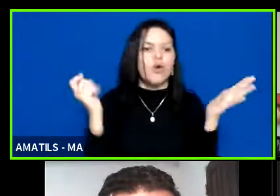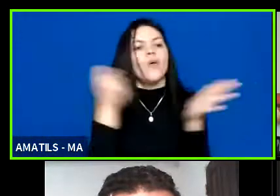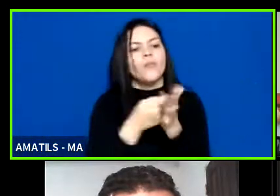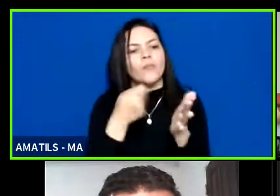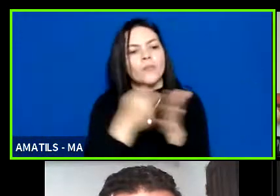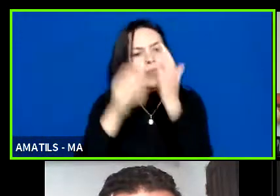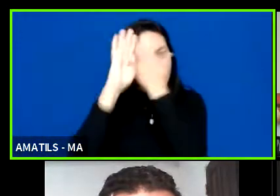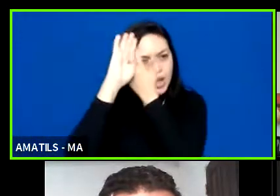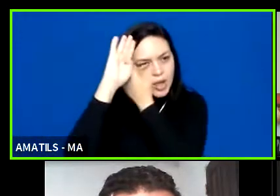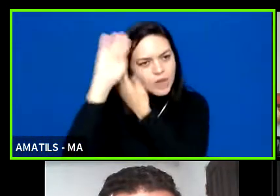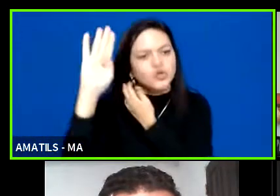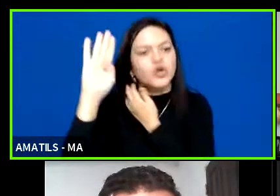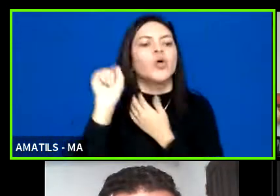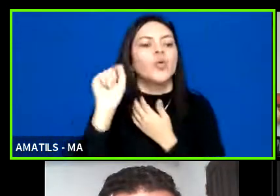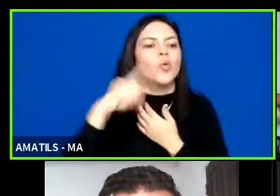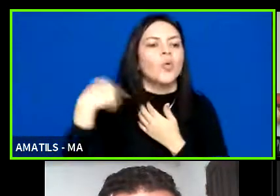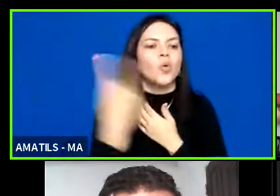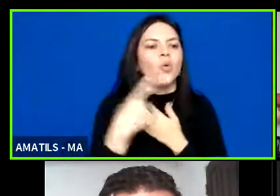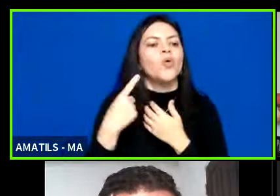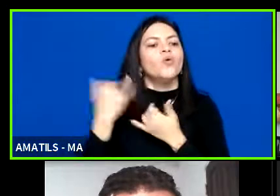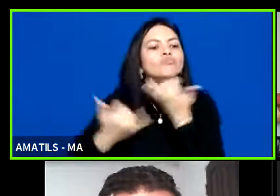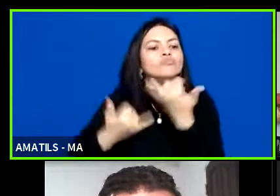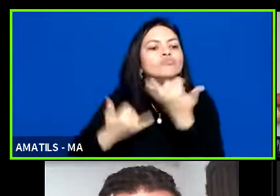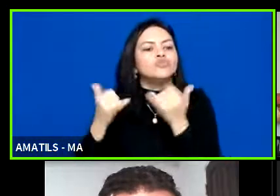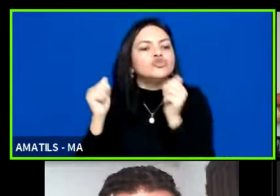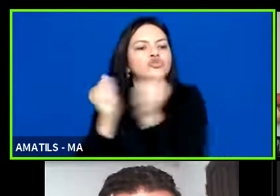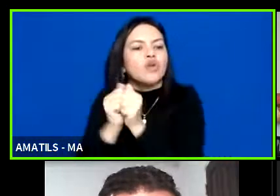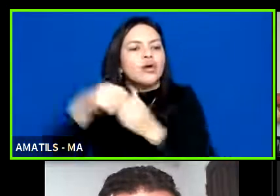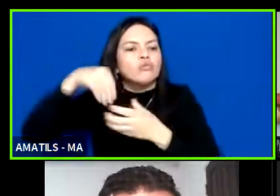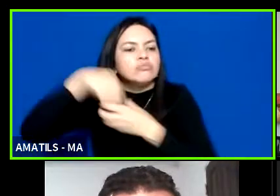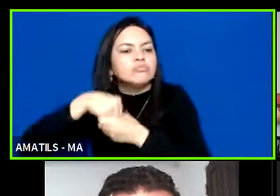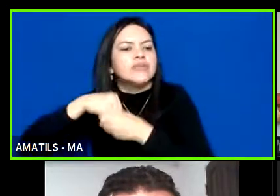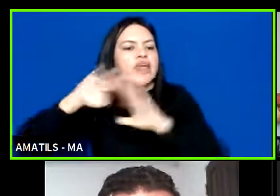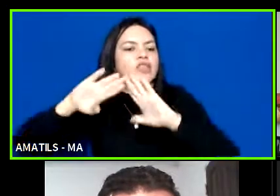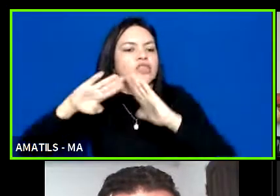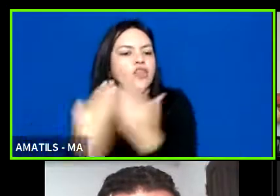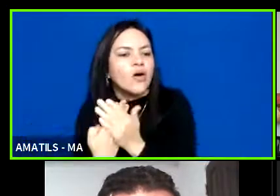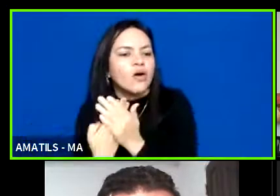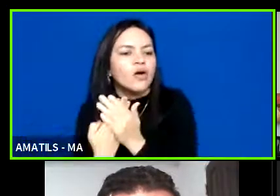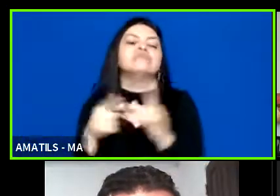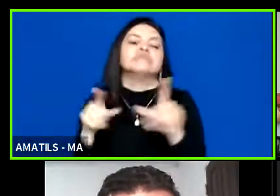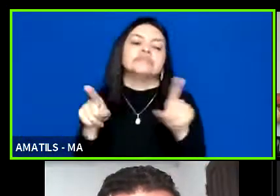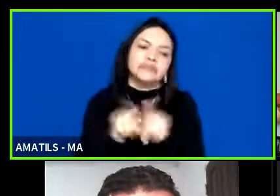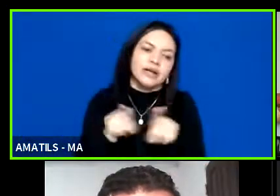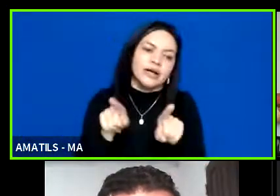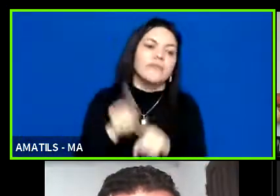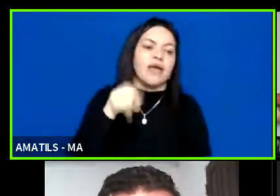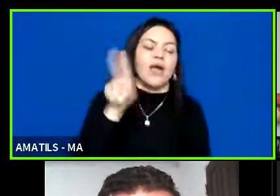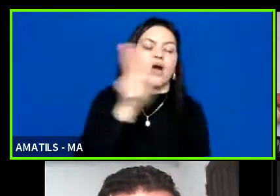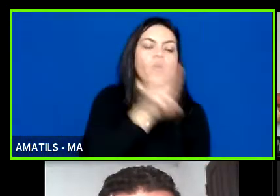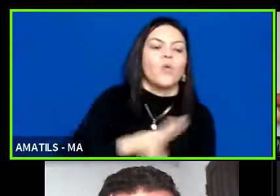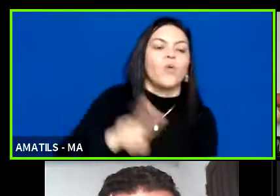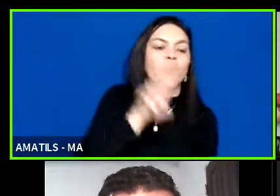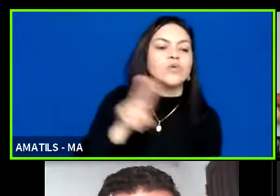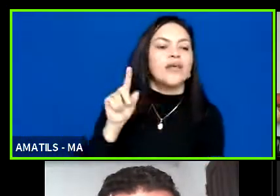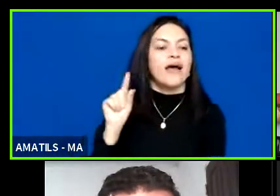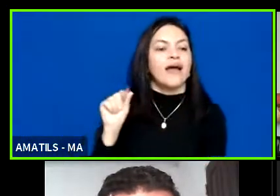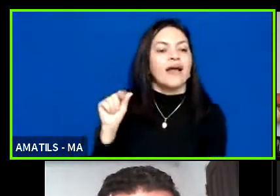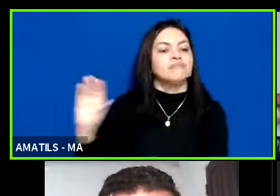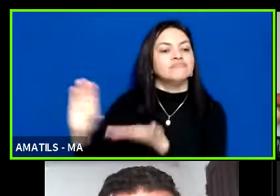com os jogos escolares cabendo também a utilização desses recursos